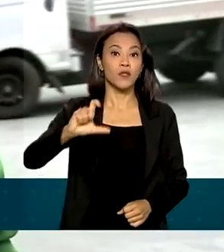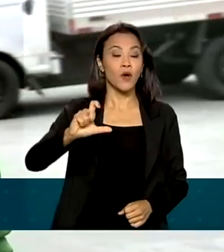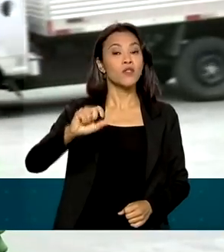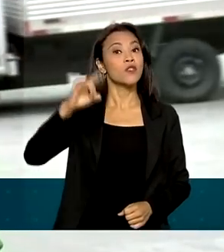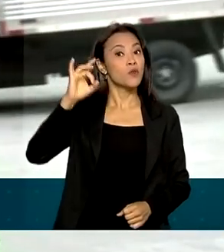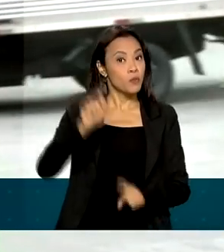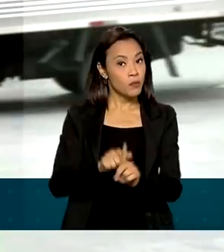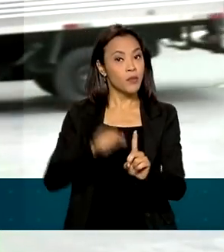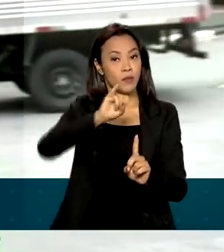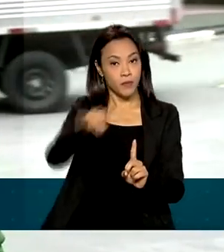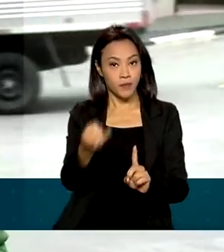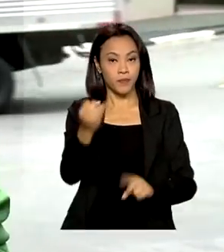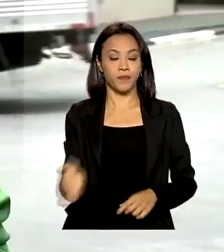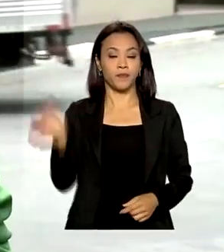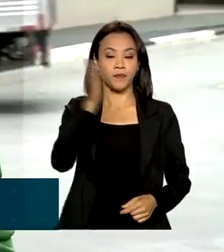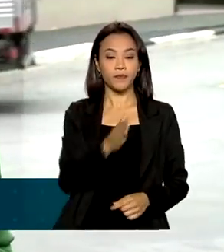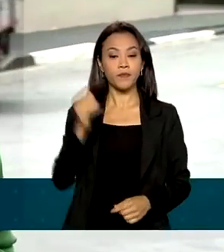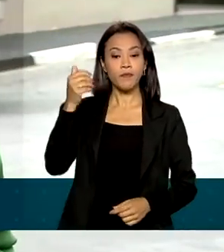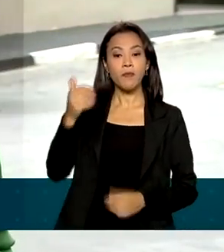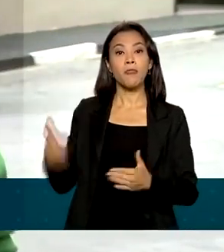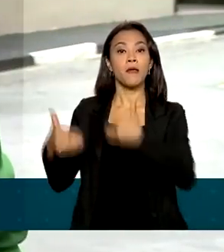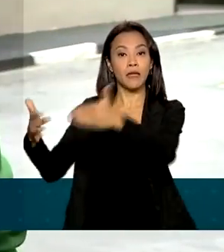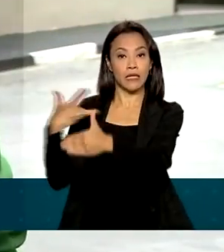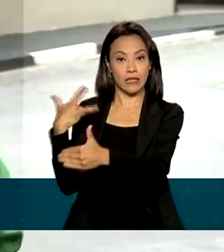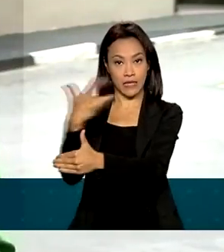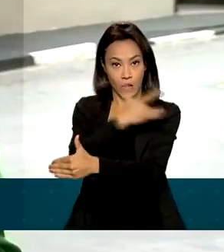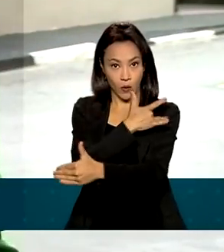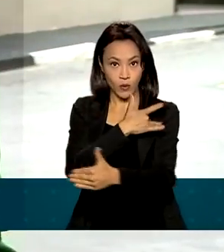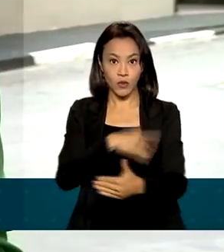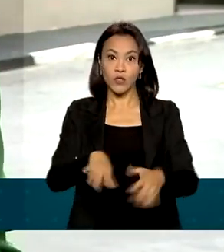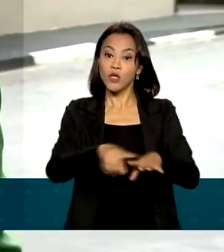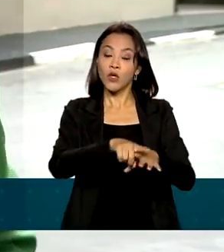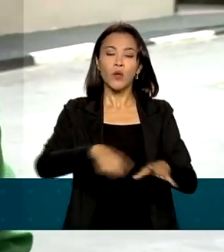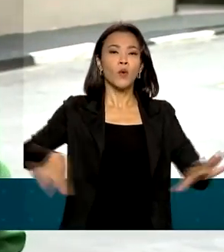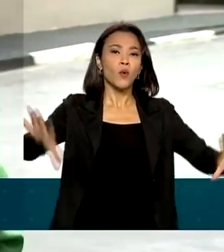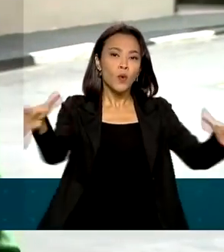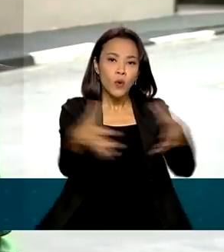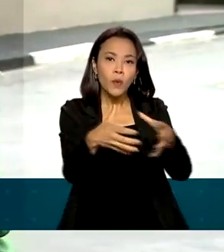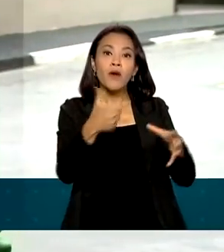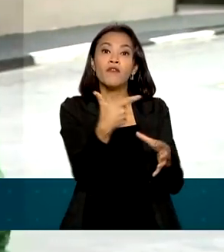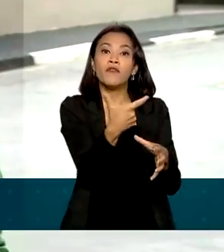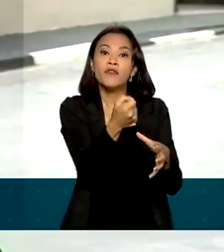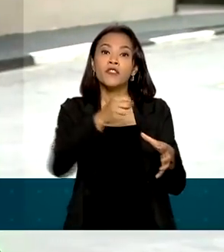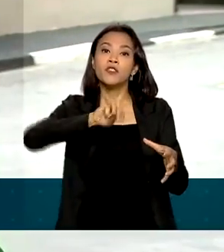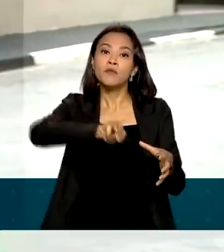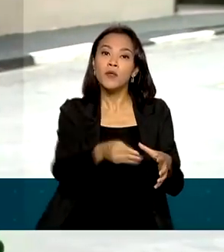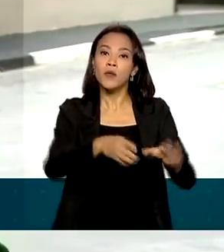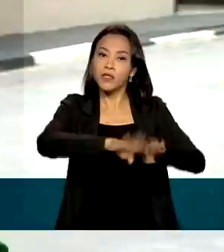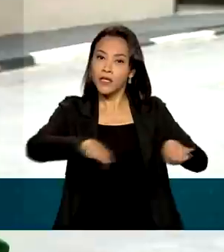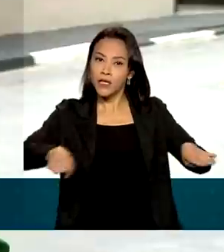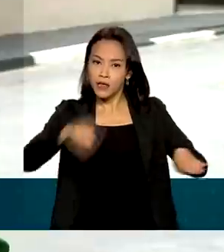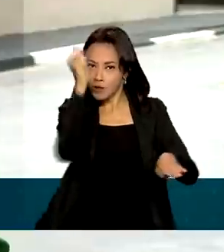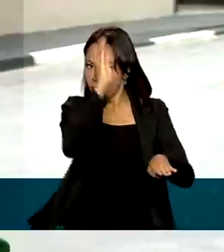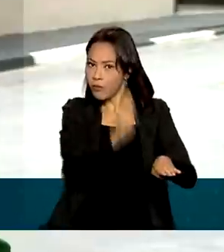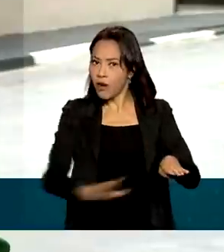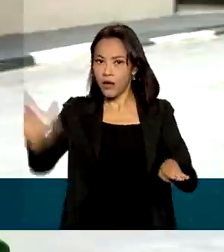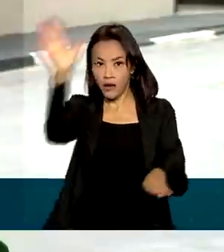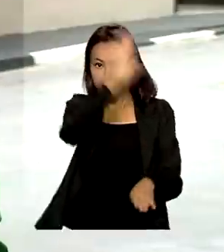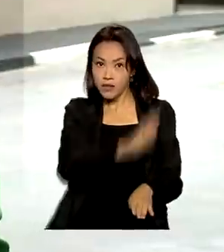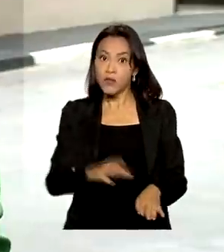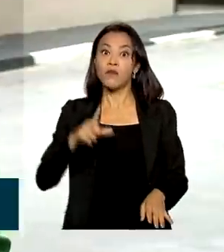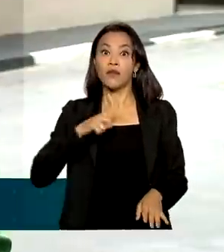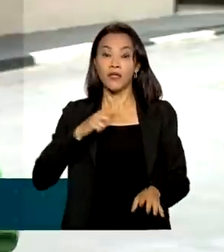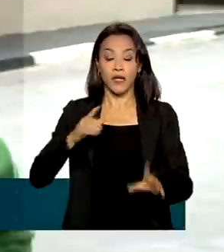De acordo com o Ministério da Saúde, o público estimado é de 20 milhões de crianças em todo o país. Vão ter prioridade